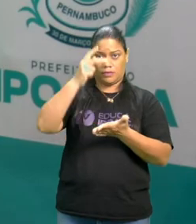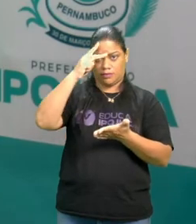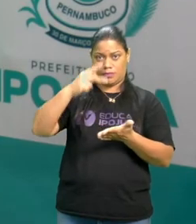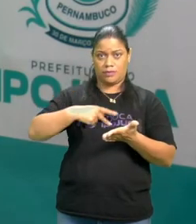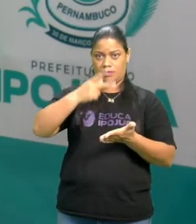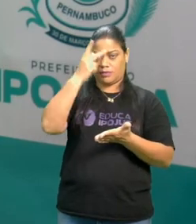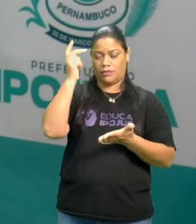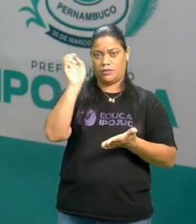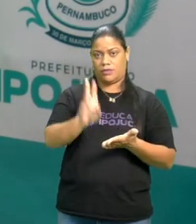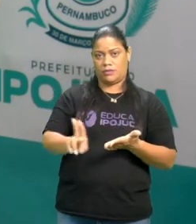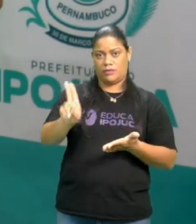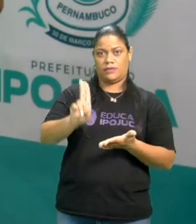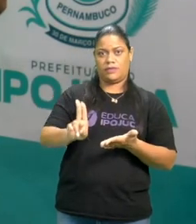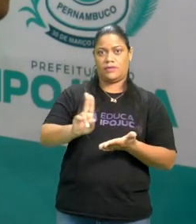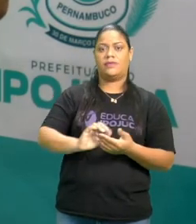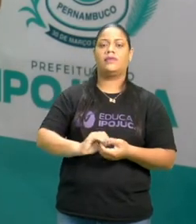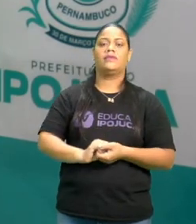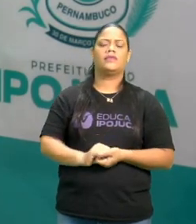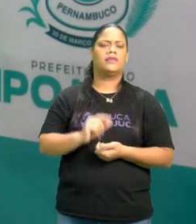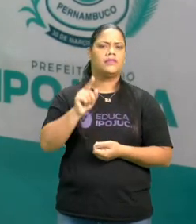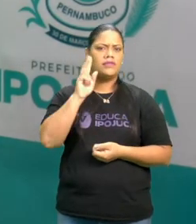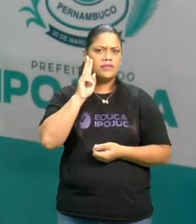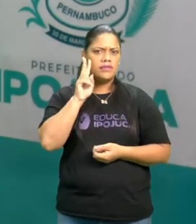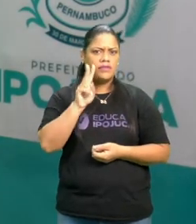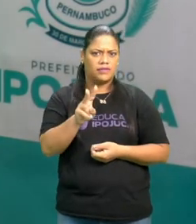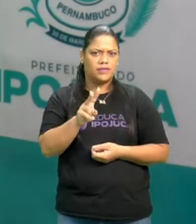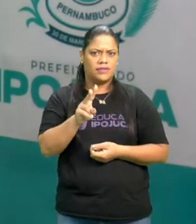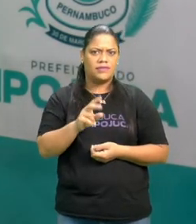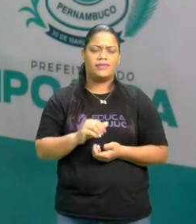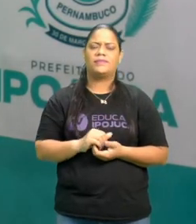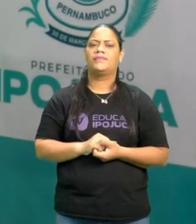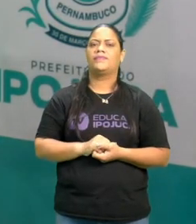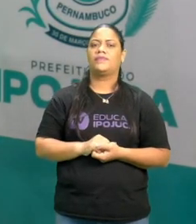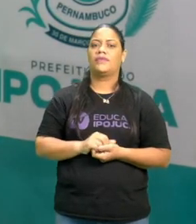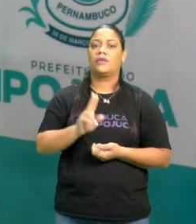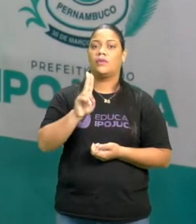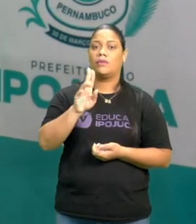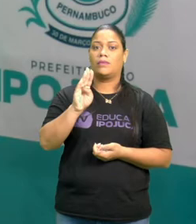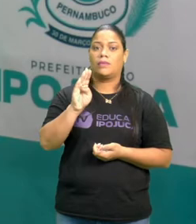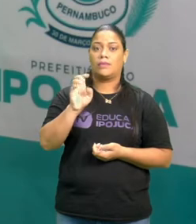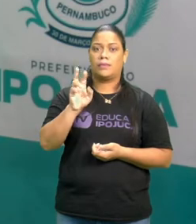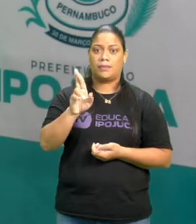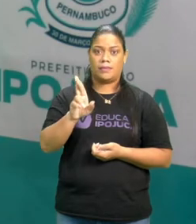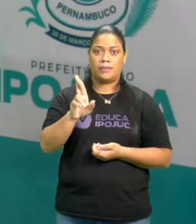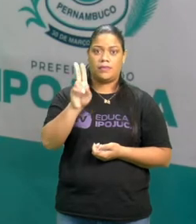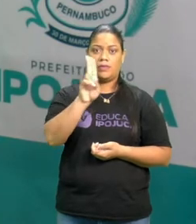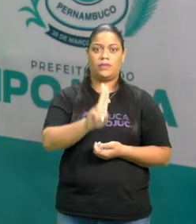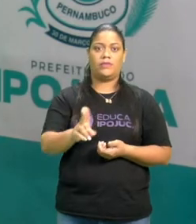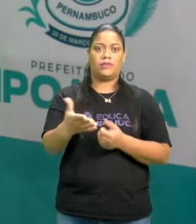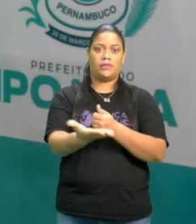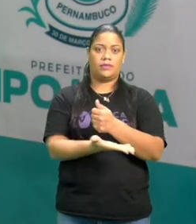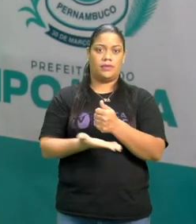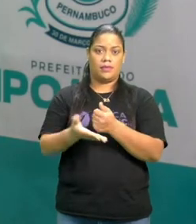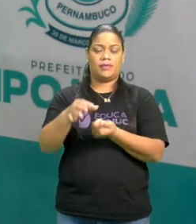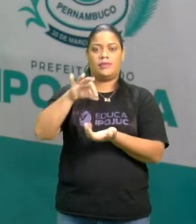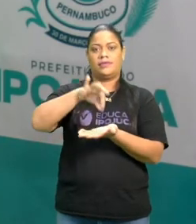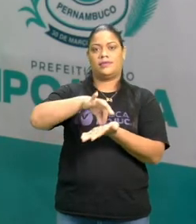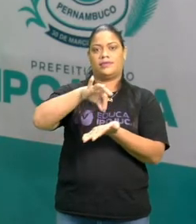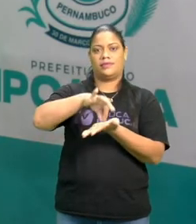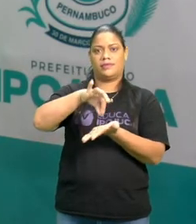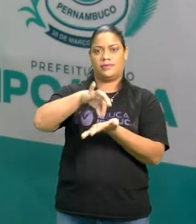usa o serviço. E você percebe que o meio de transporte, o Uber, ele utiliza a base como GPS,